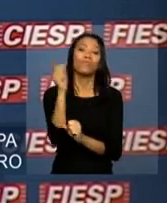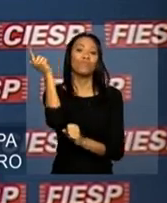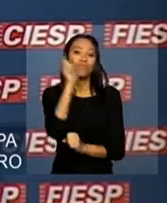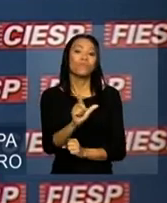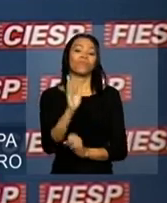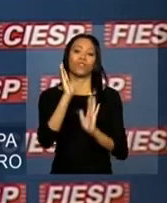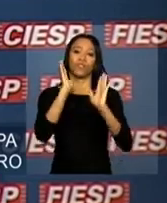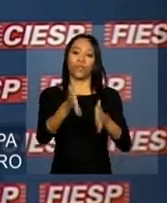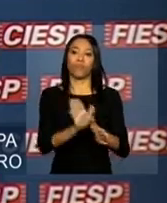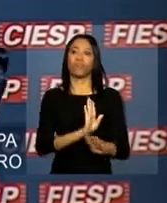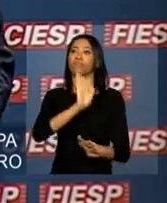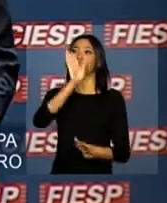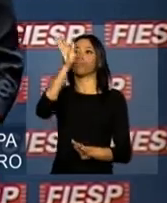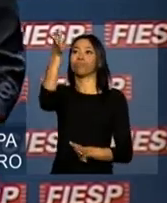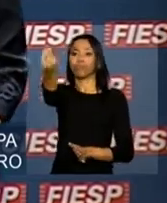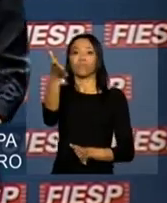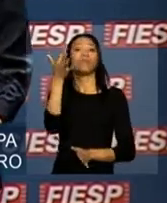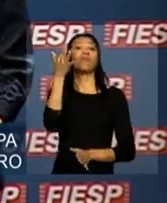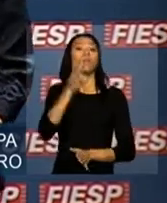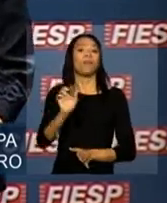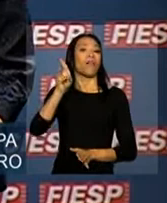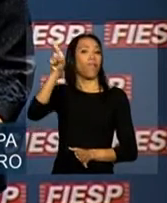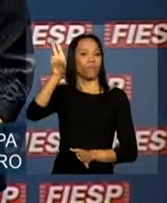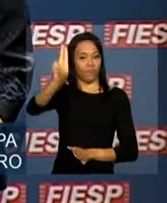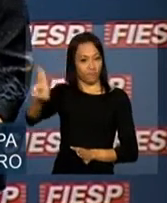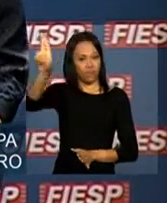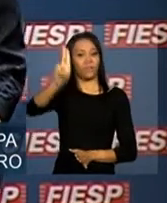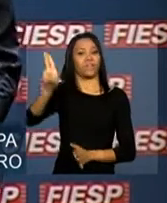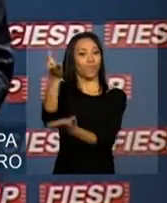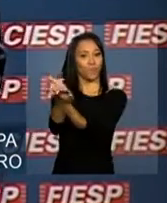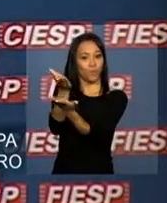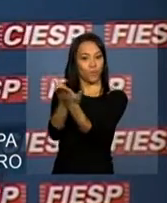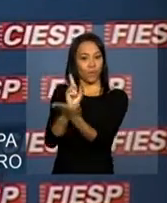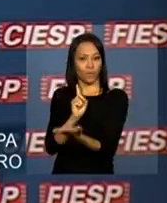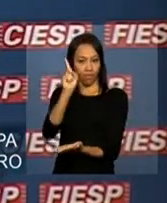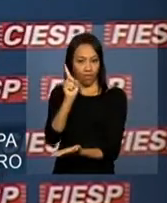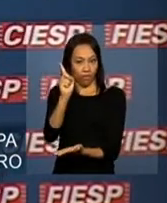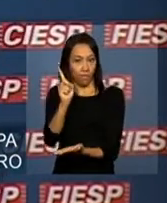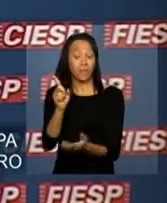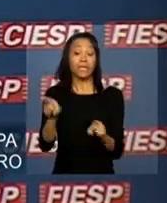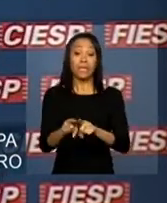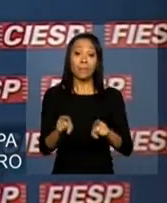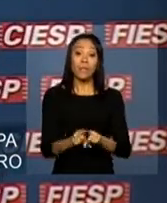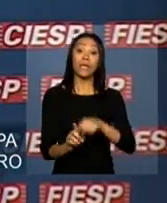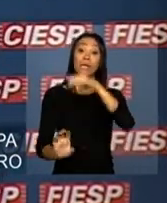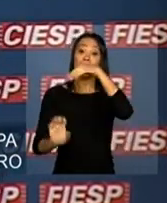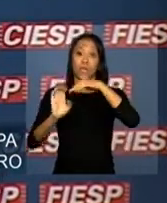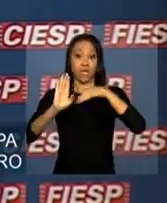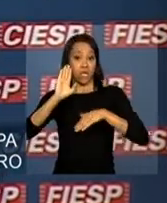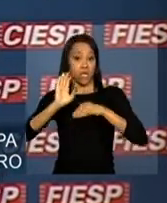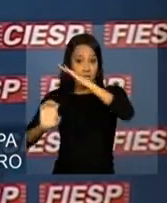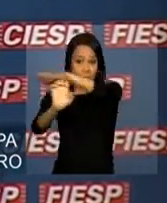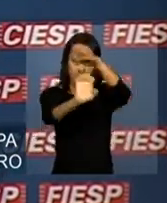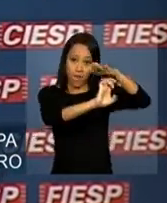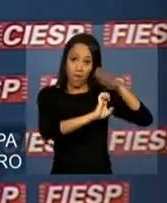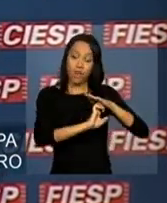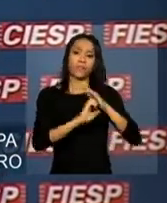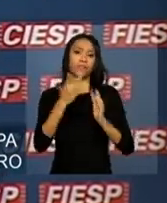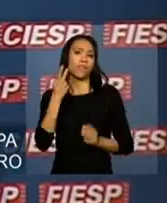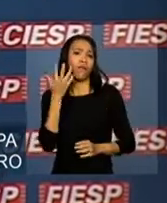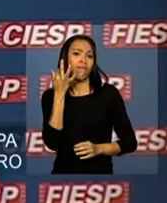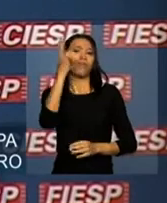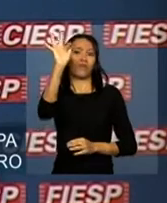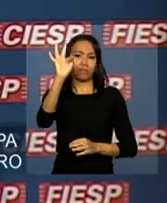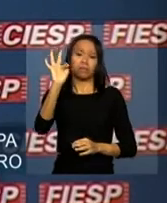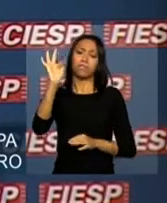pelo programa, estão em universidades francesas. empresas francesas também têm dado a sua